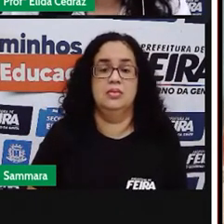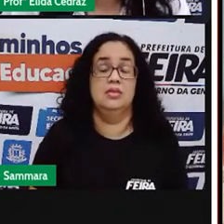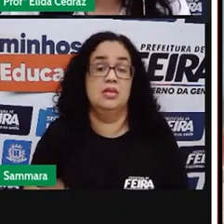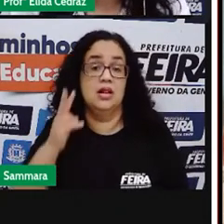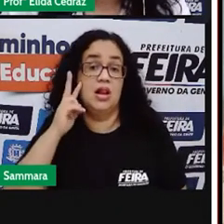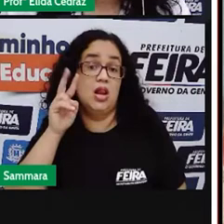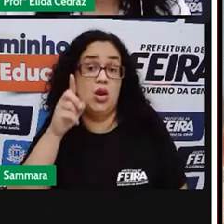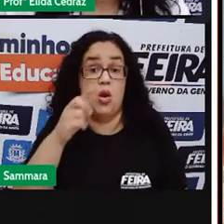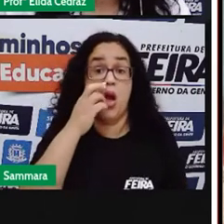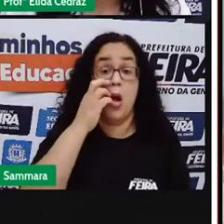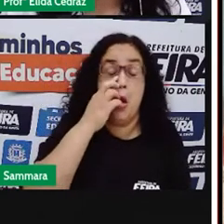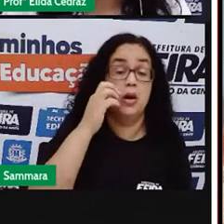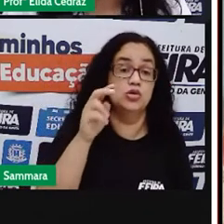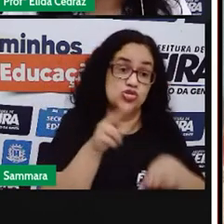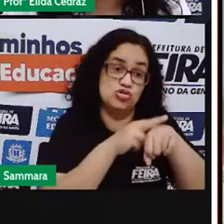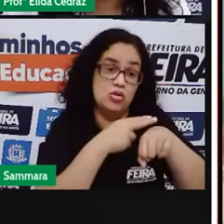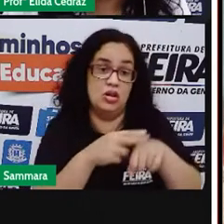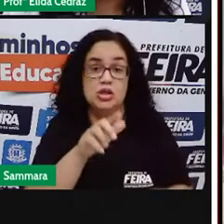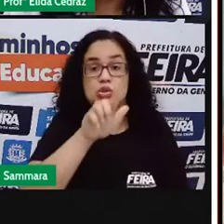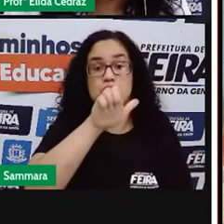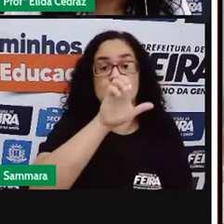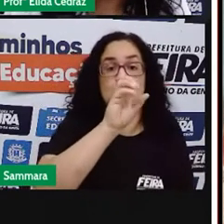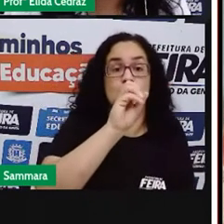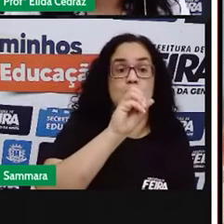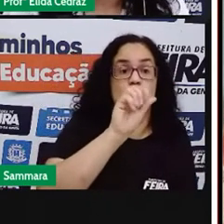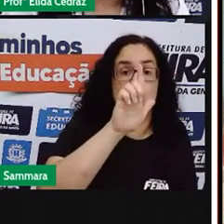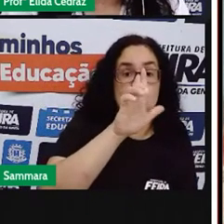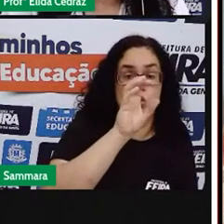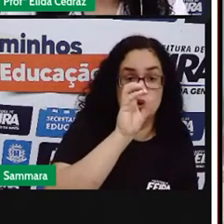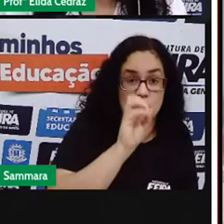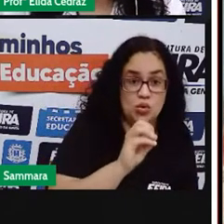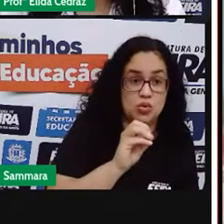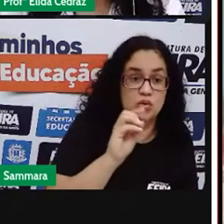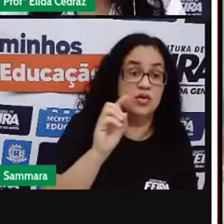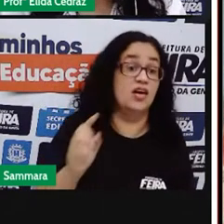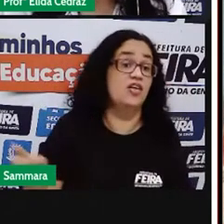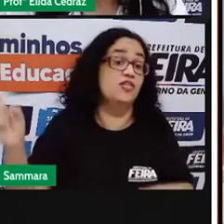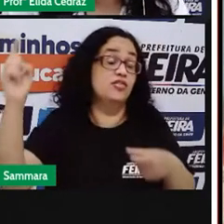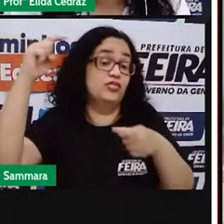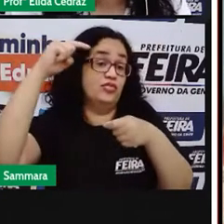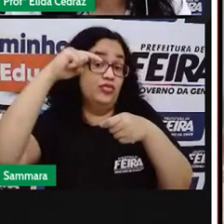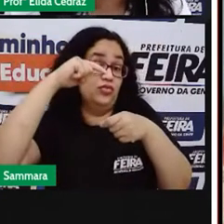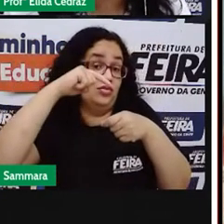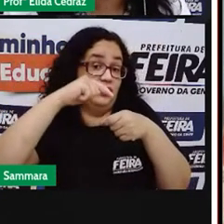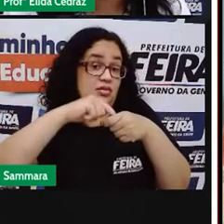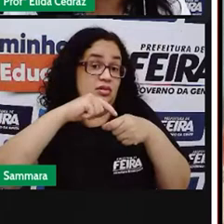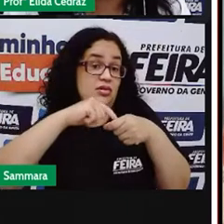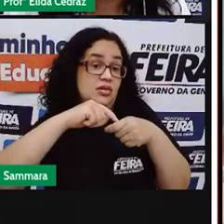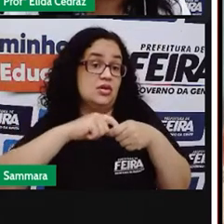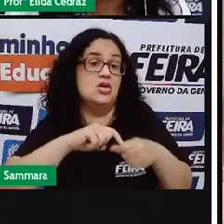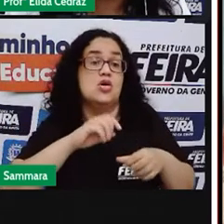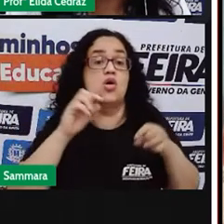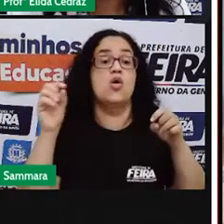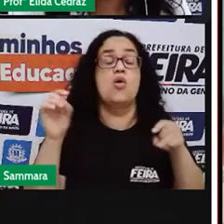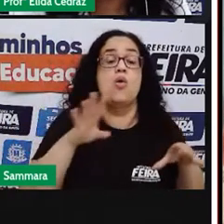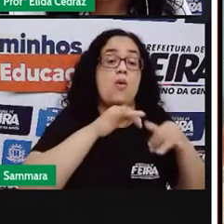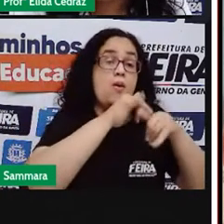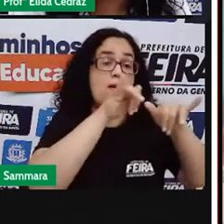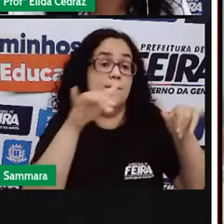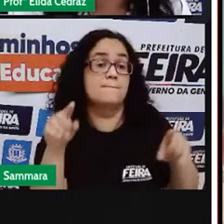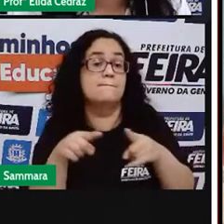Lolo. O Lolo voltou e voltou com comercial novo.